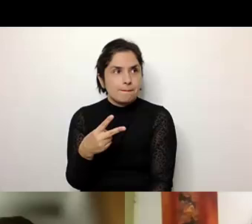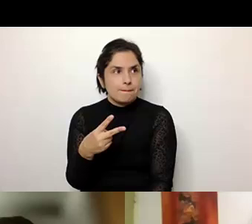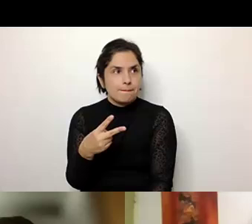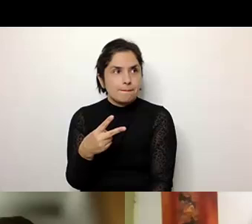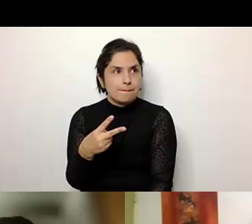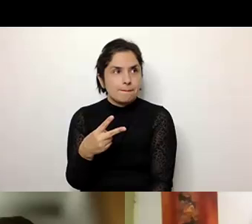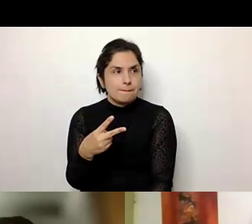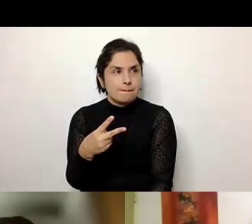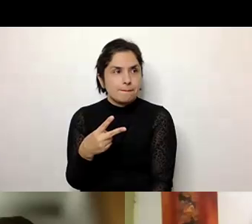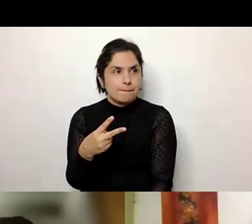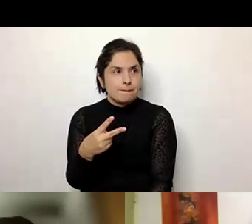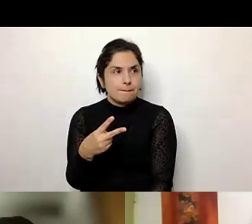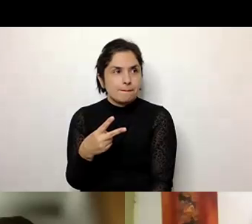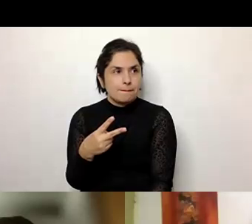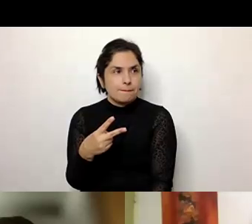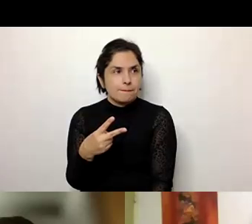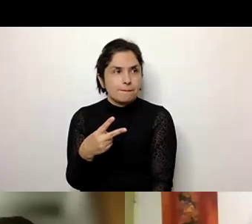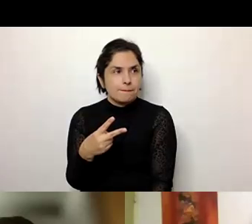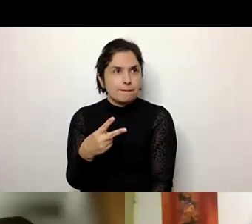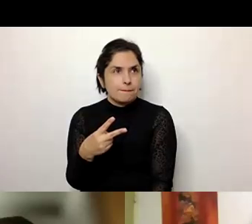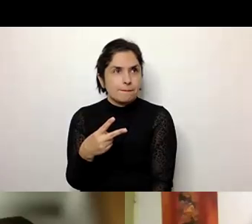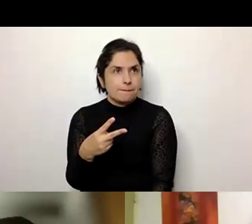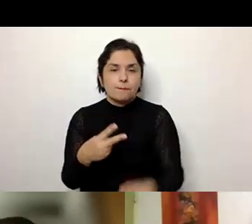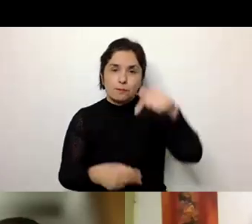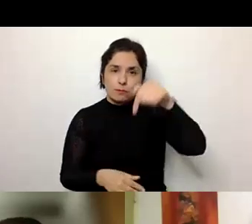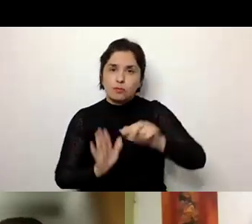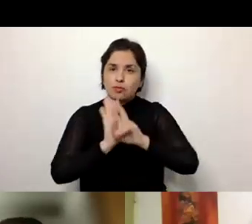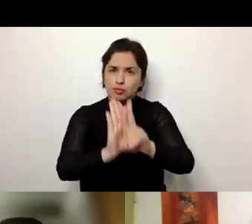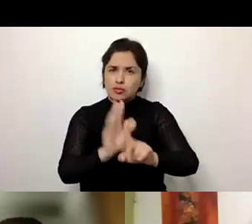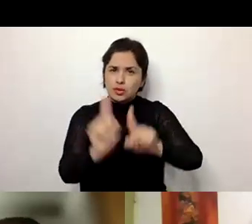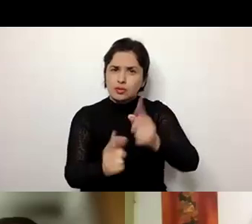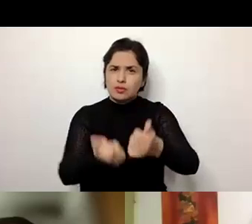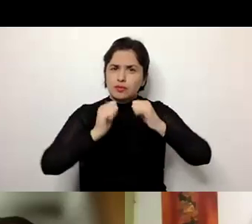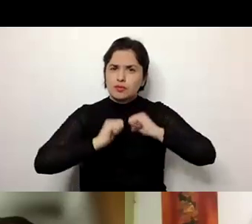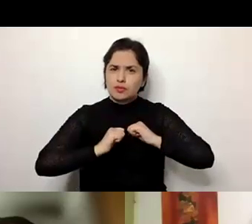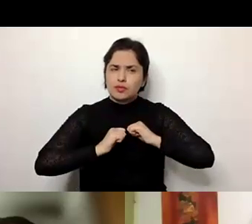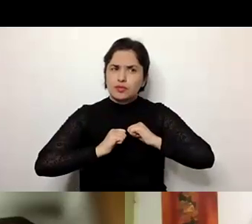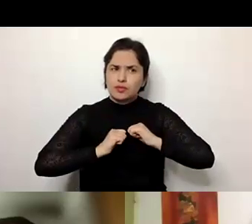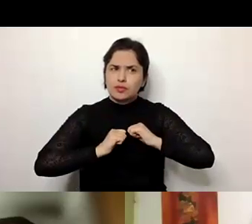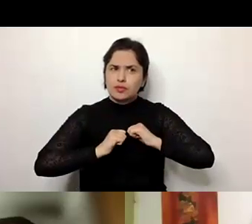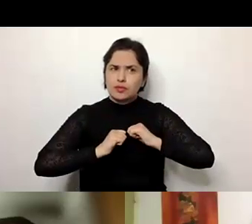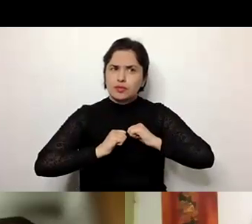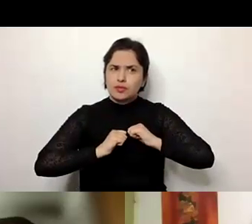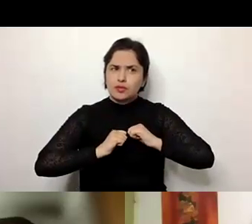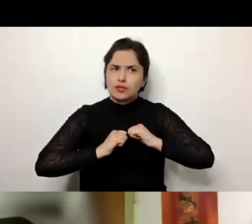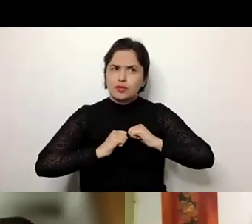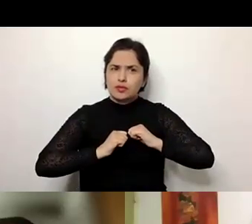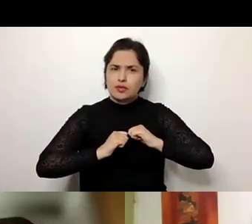adultéis, hoje, representa algum desafio no caso da